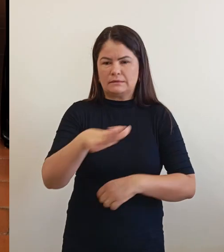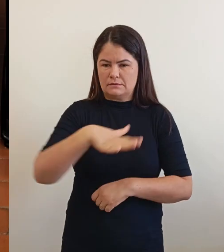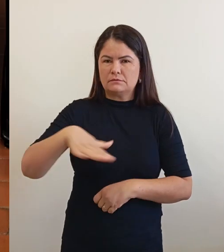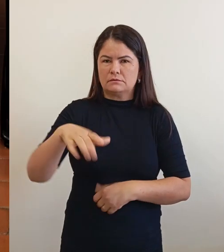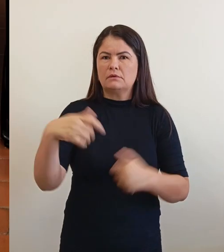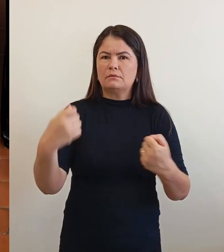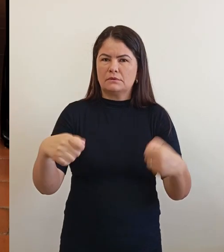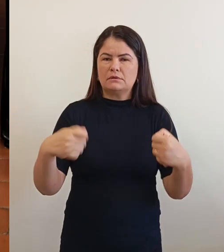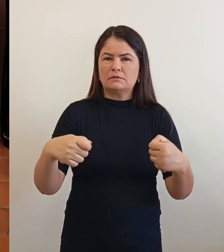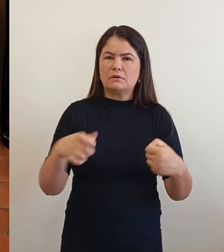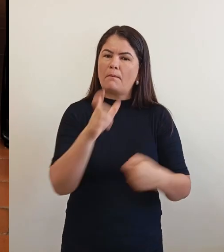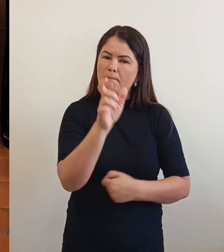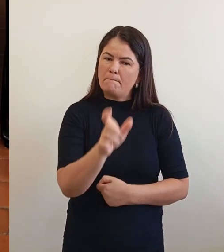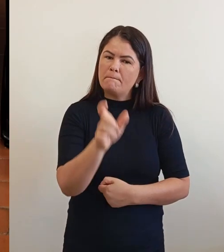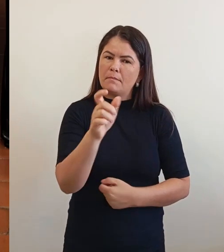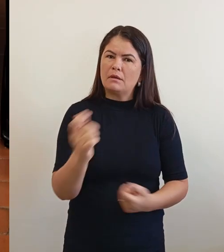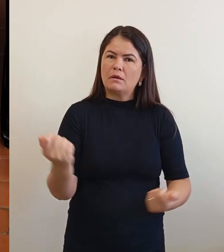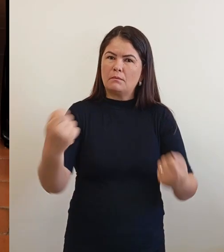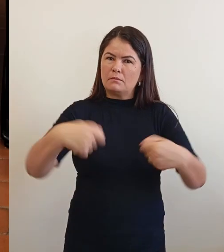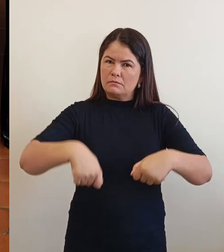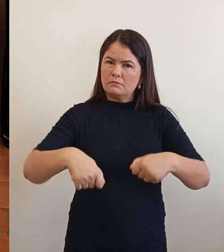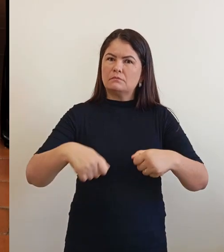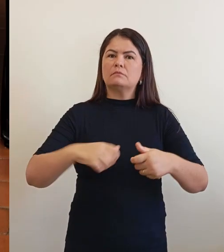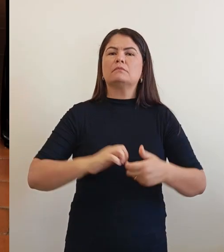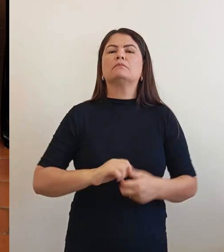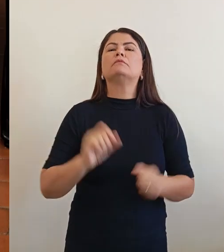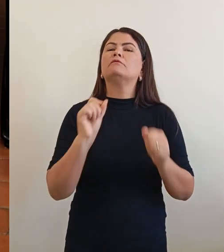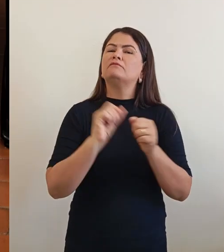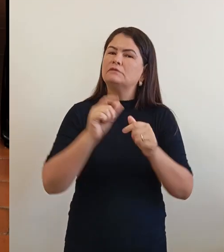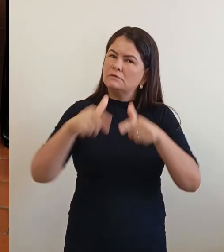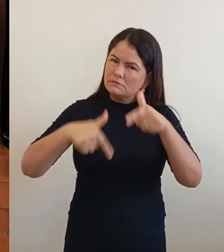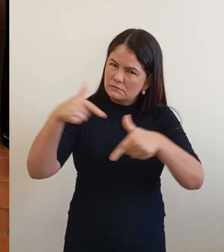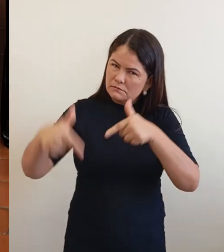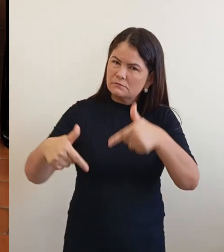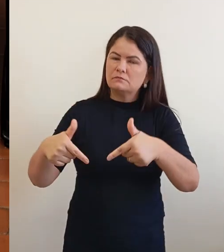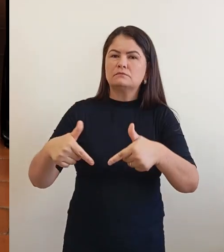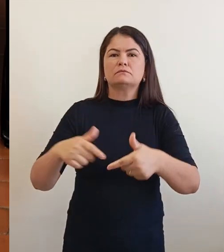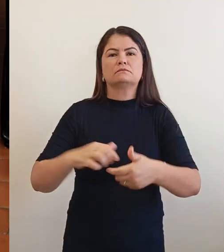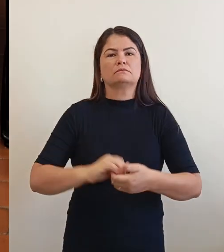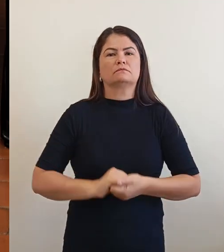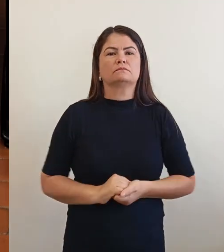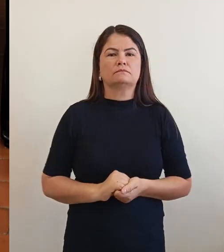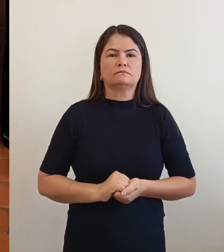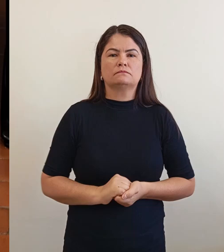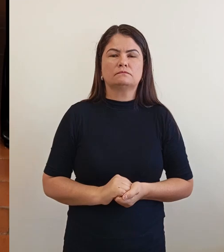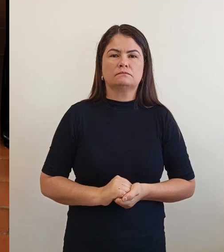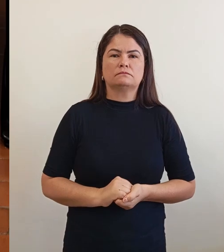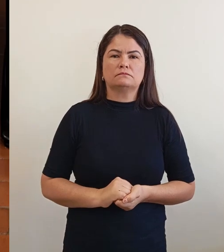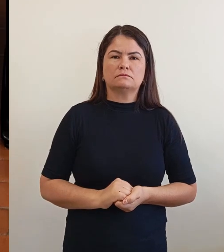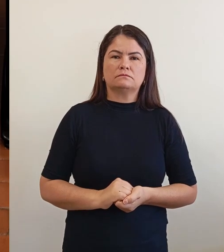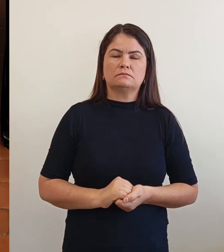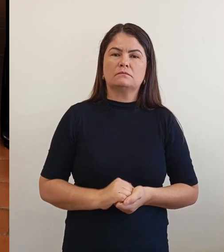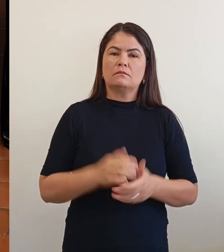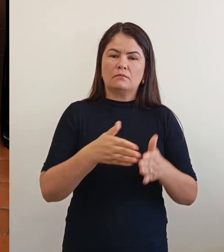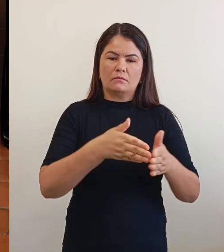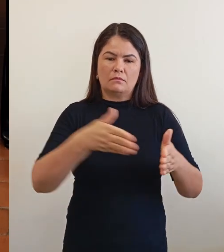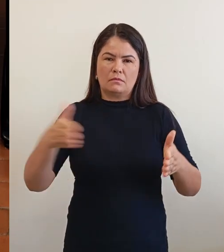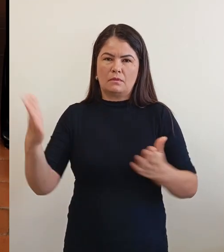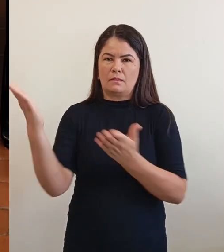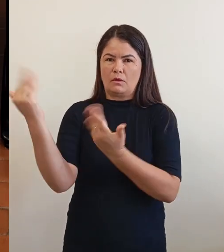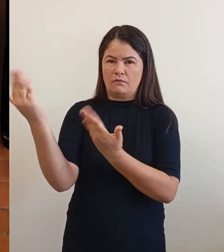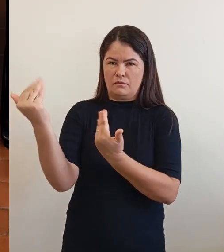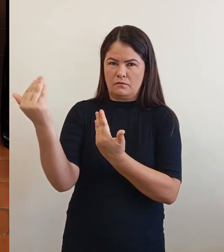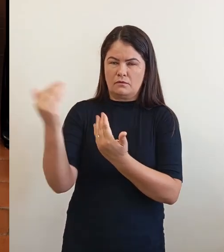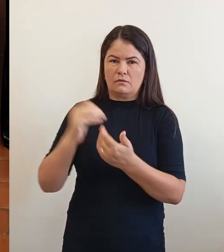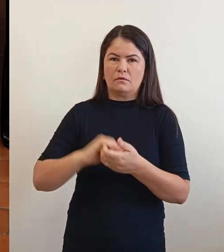de ter pessoas capacitadas para poder fazer esse trabalho. O bloco agora é sobre juventude,